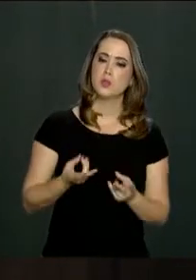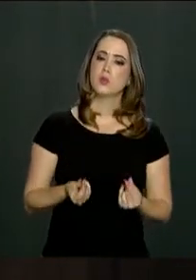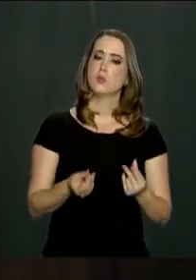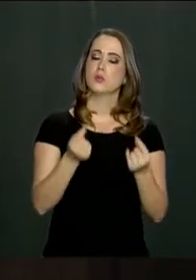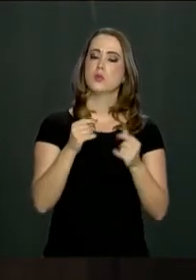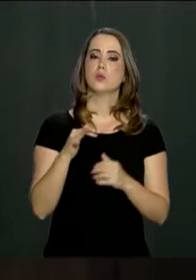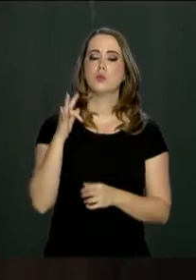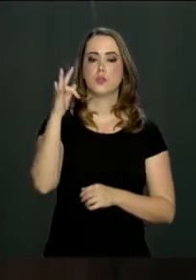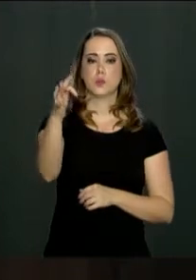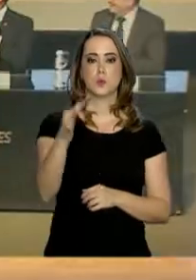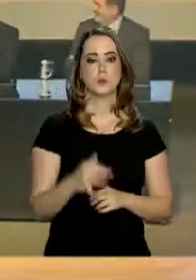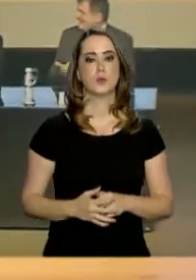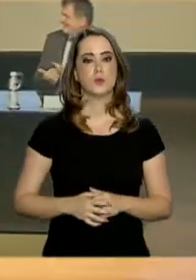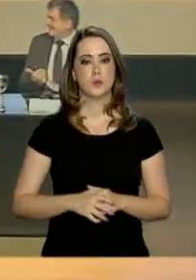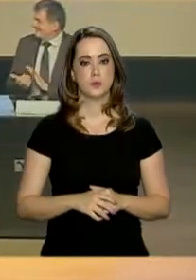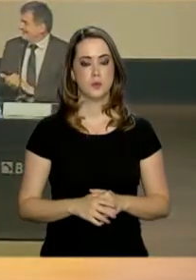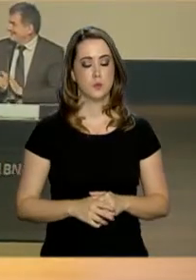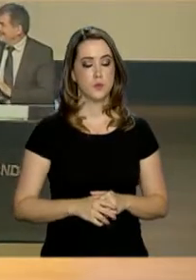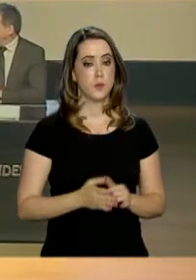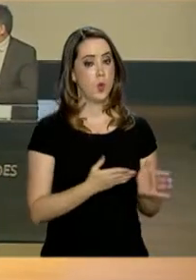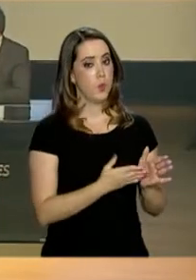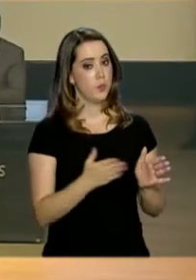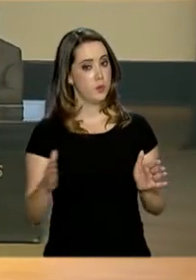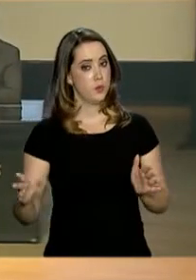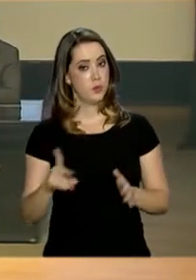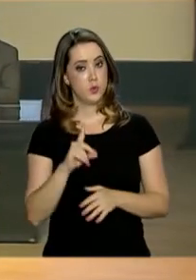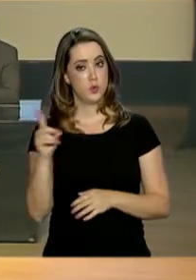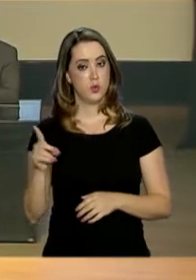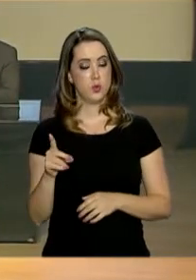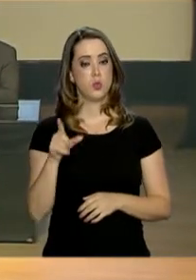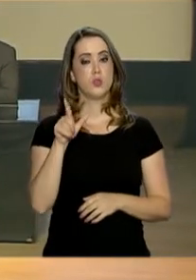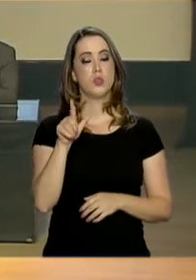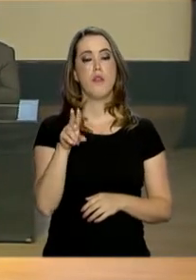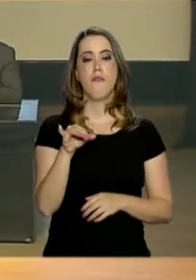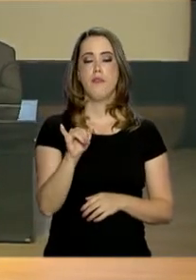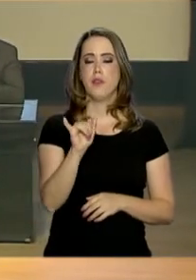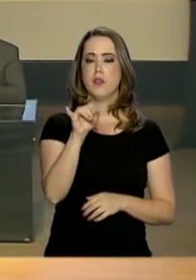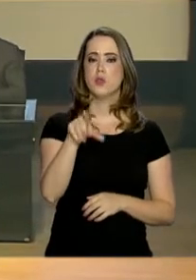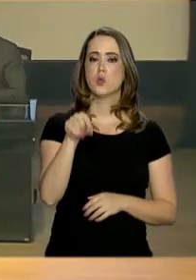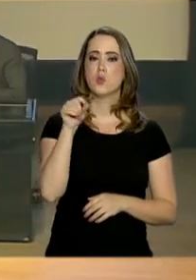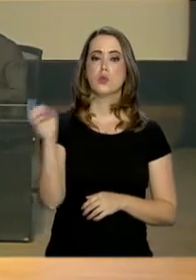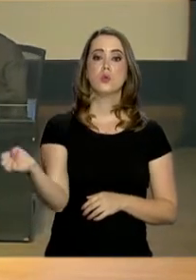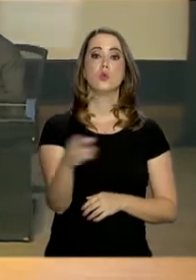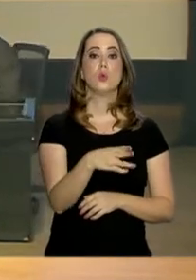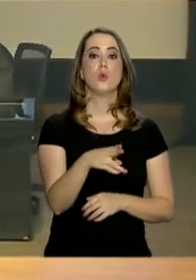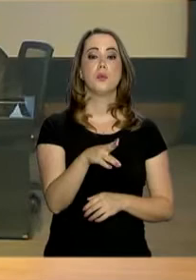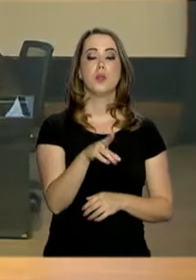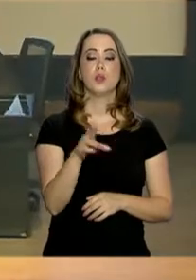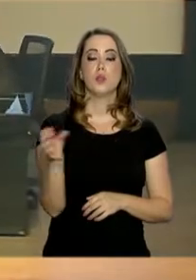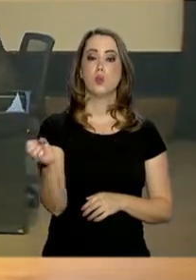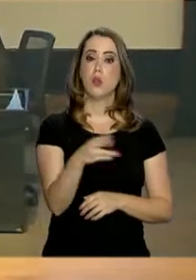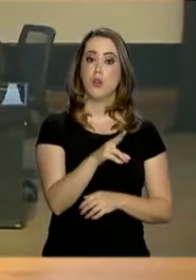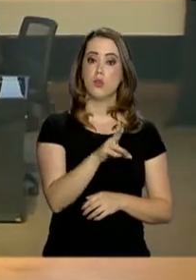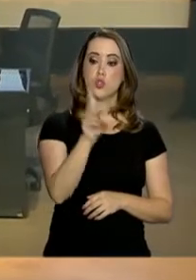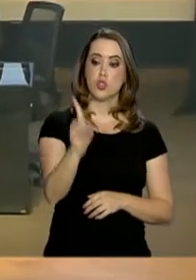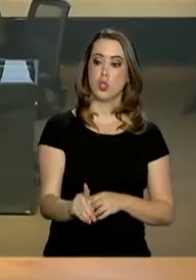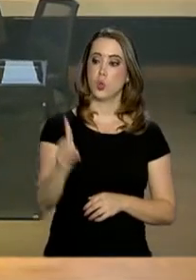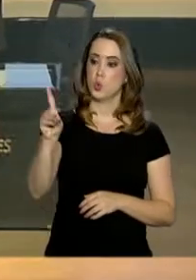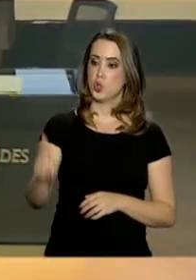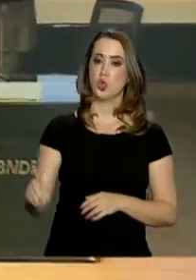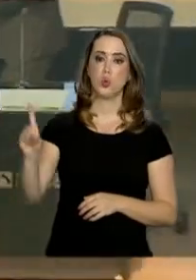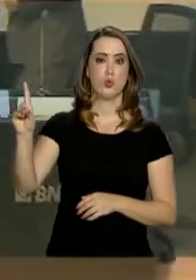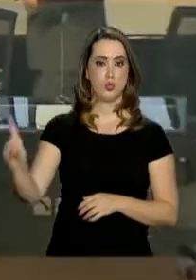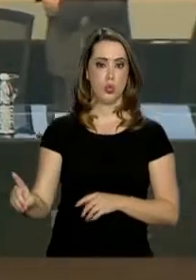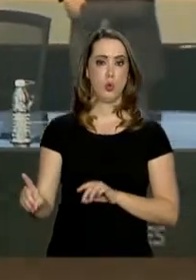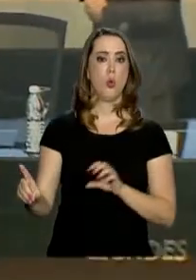para os próximos anos. Nos próximos dias, Joaquim Levy pretende indicar a nova diretoria. O presidente do BNDES